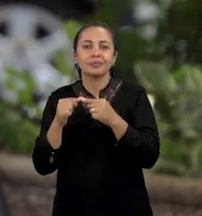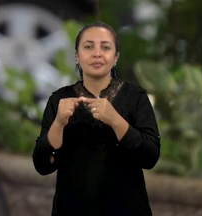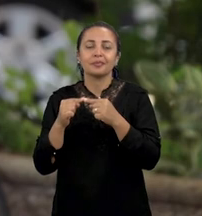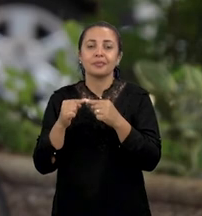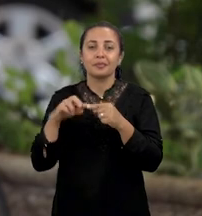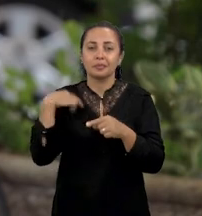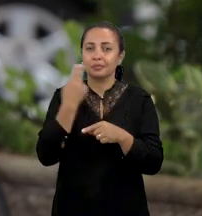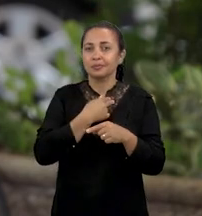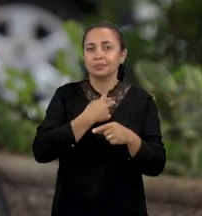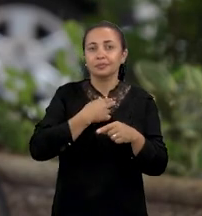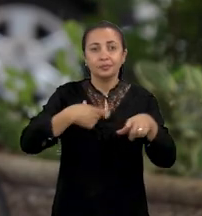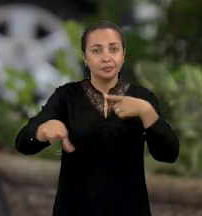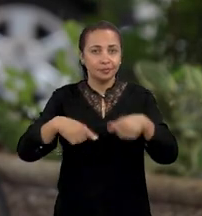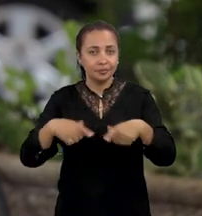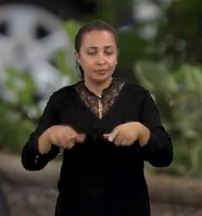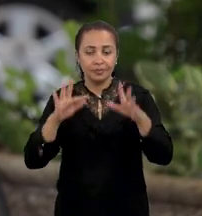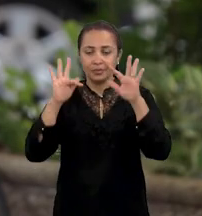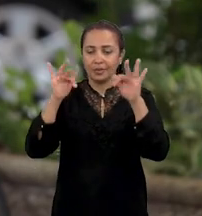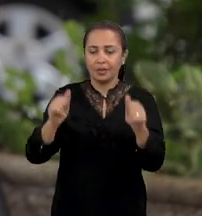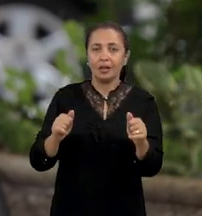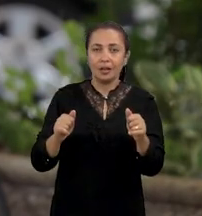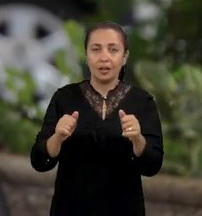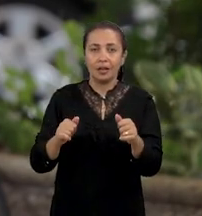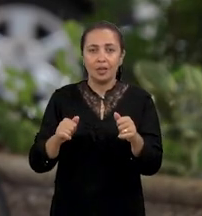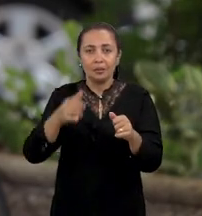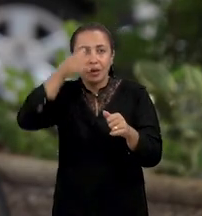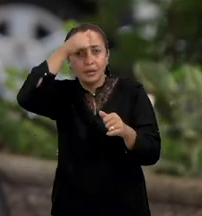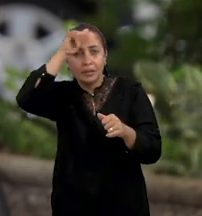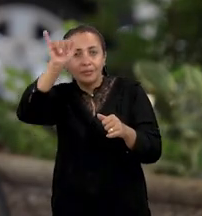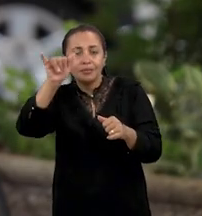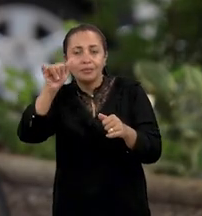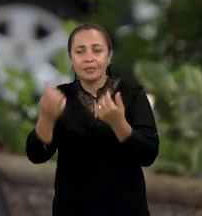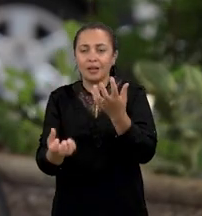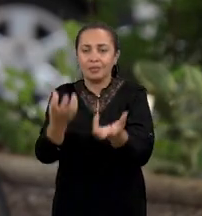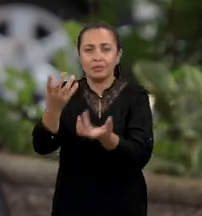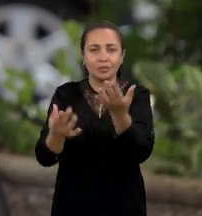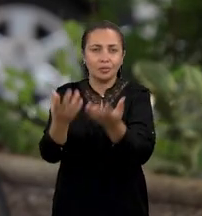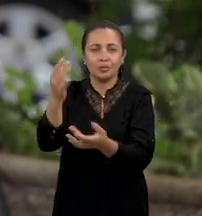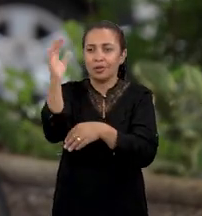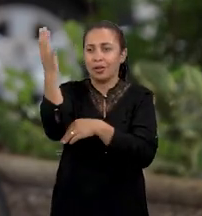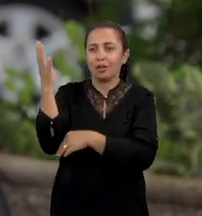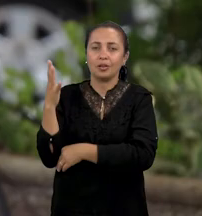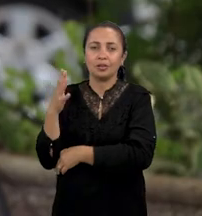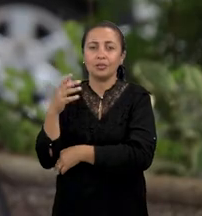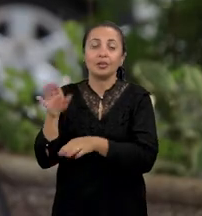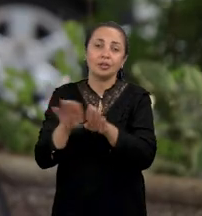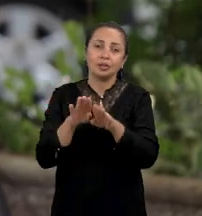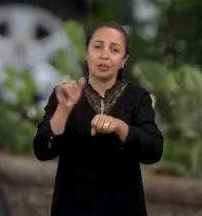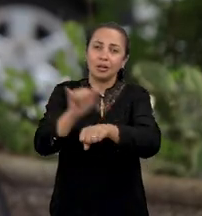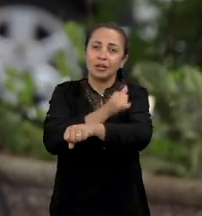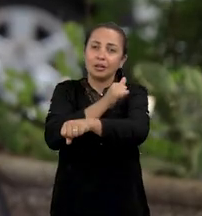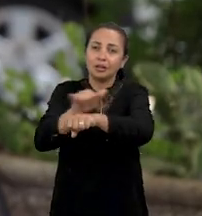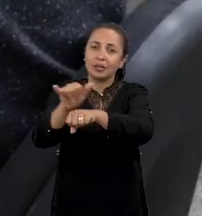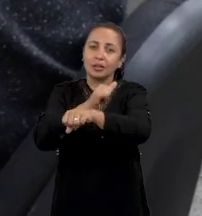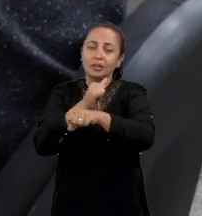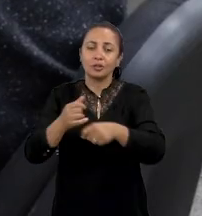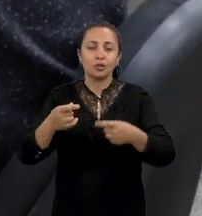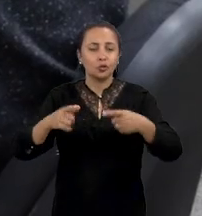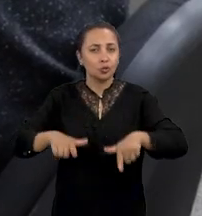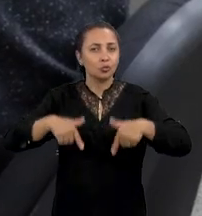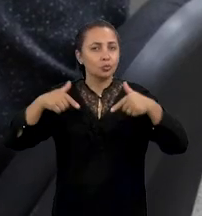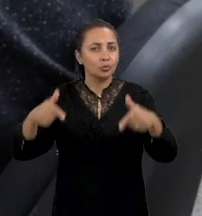na nossa atividade fim, na prevenção, até nas estratégias de combate,